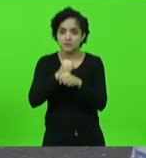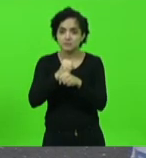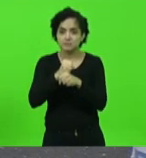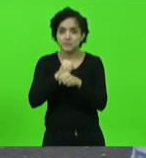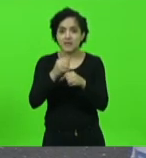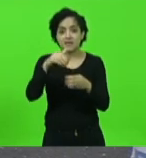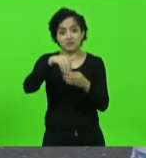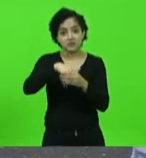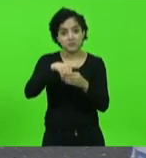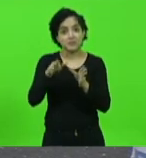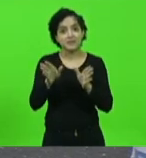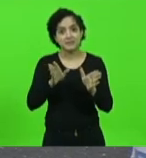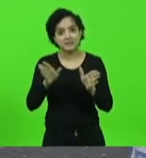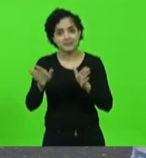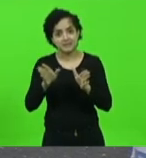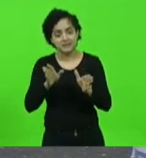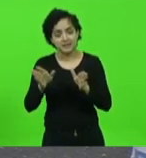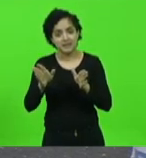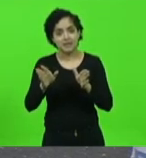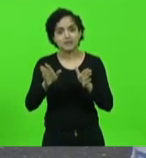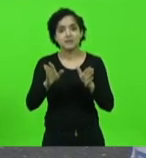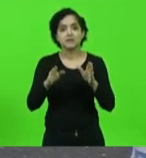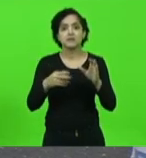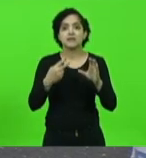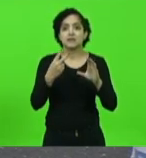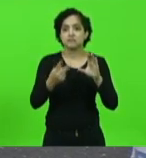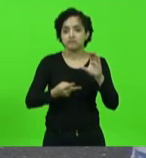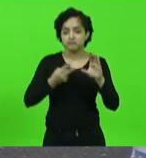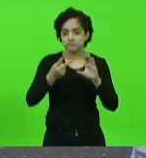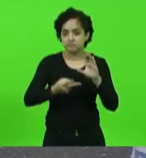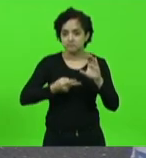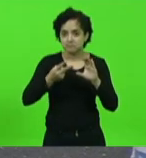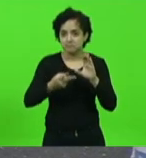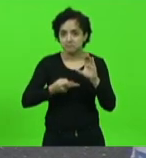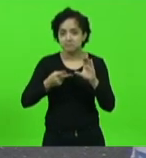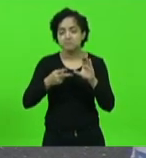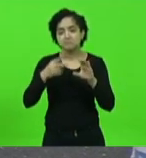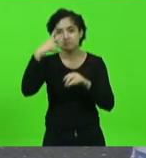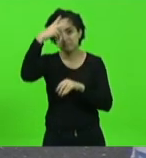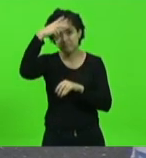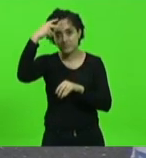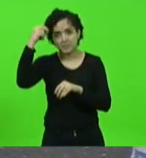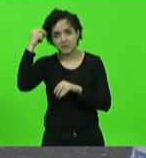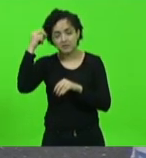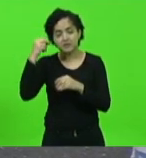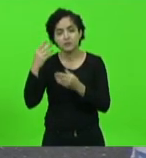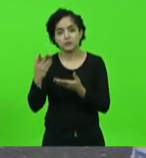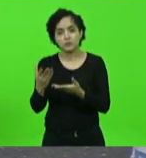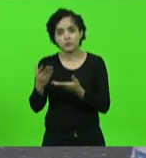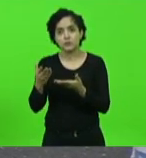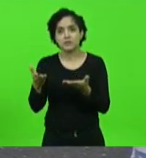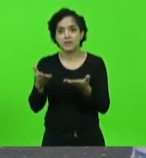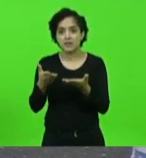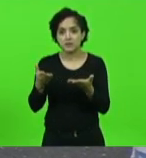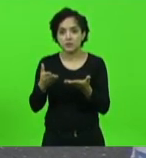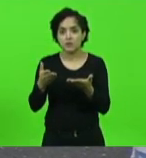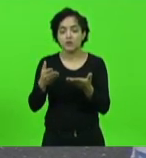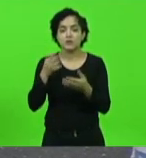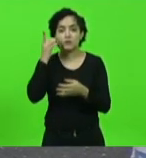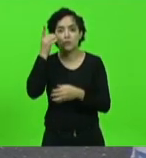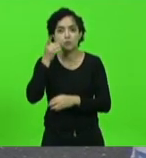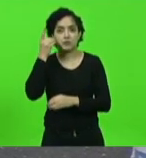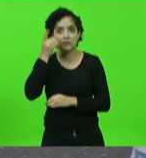mandato seja na Câmara de Vereadores seja na Prefeitura Municipal e os sete mandatos